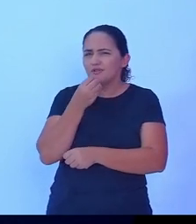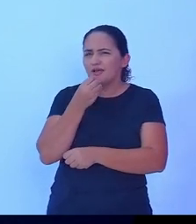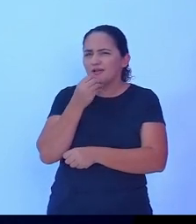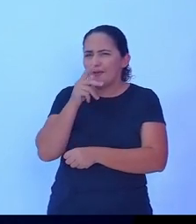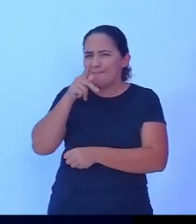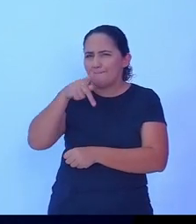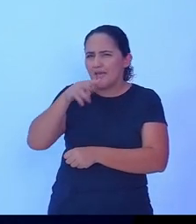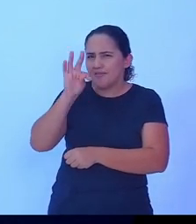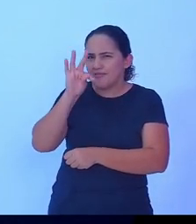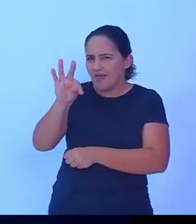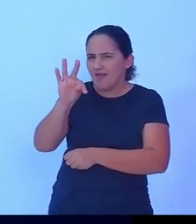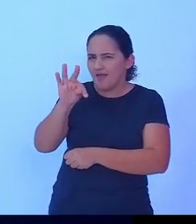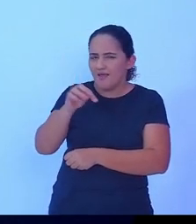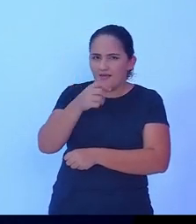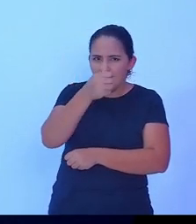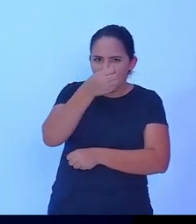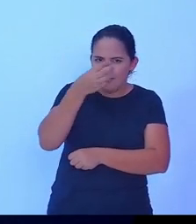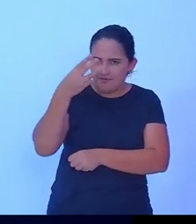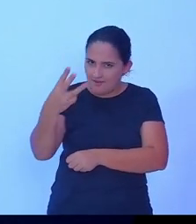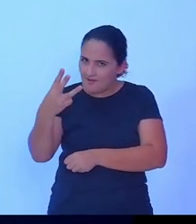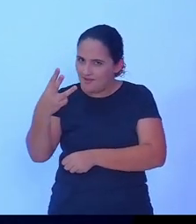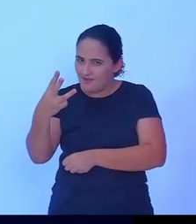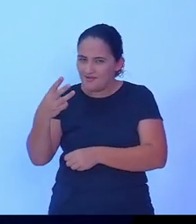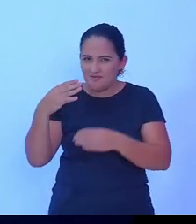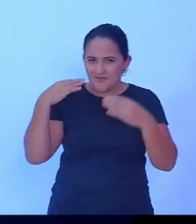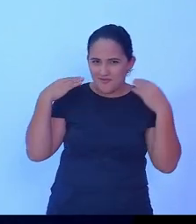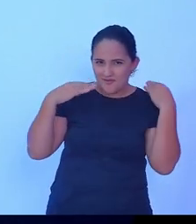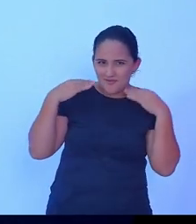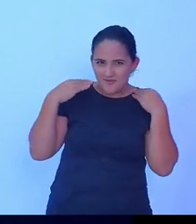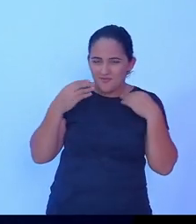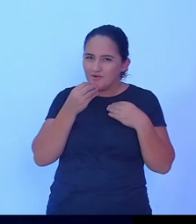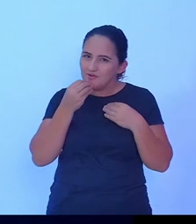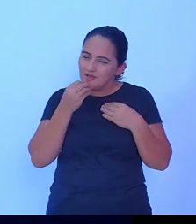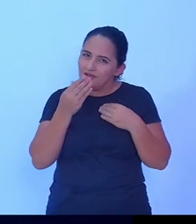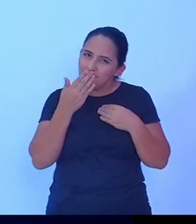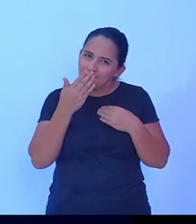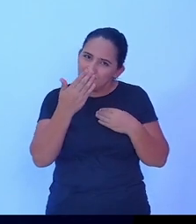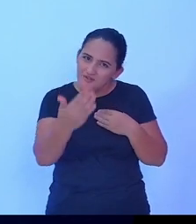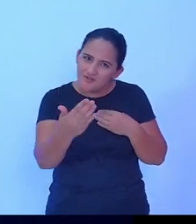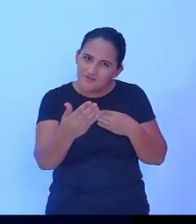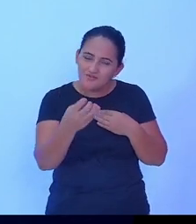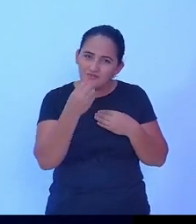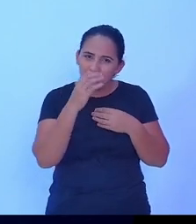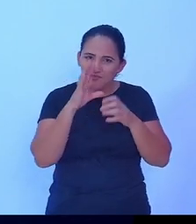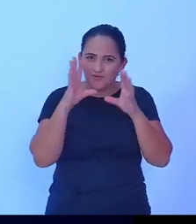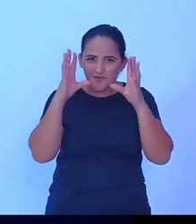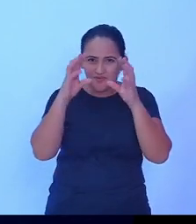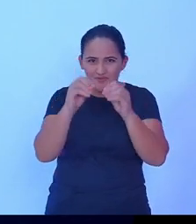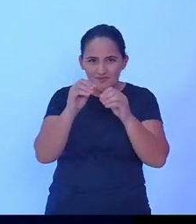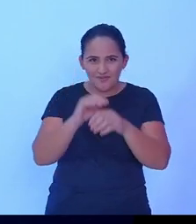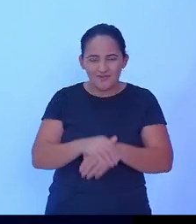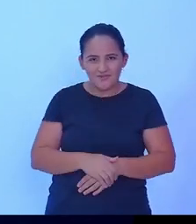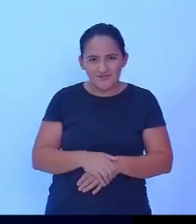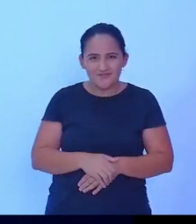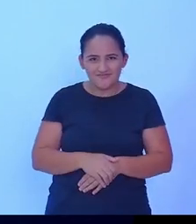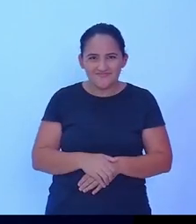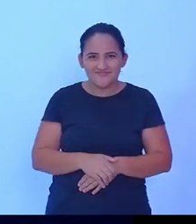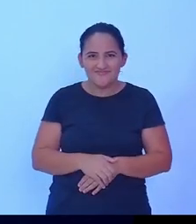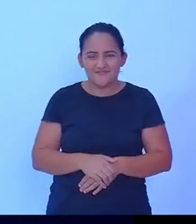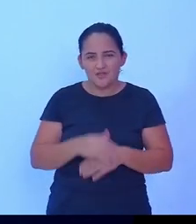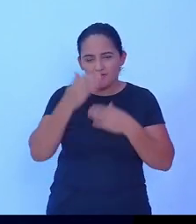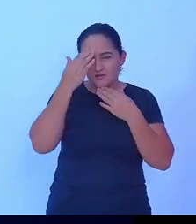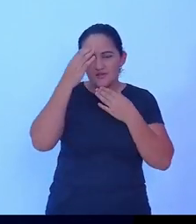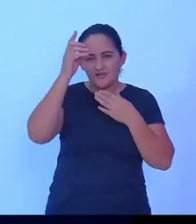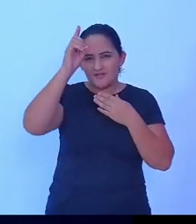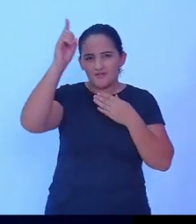para Luzenei Lucindo e a nossa nominata vereadora boa noite e até a próxima oportunidade agradeço a